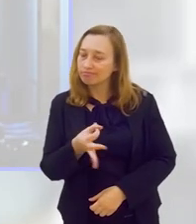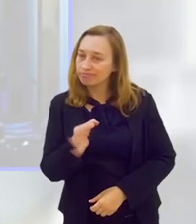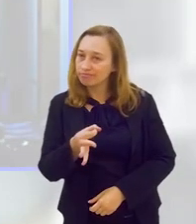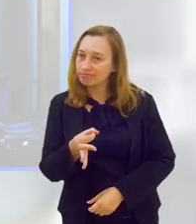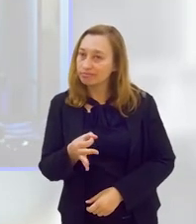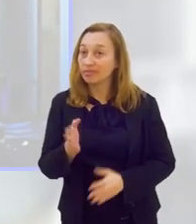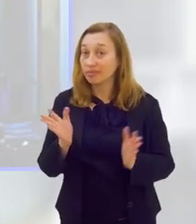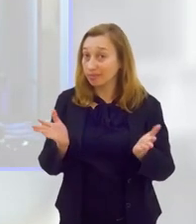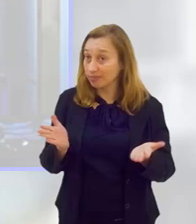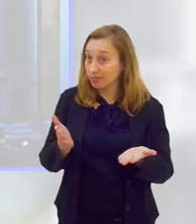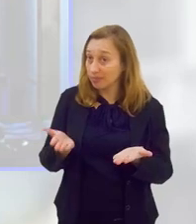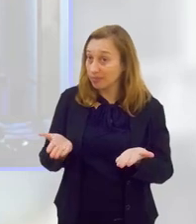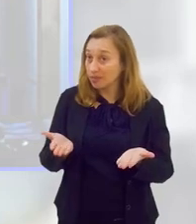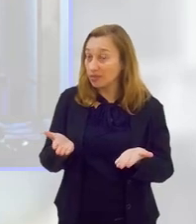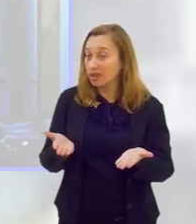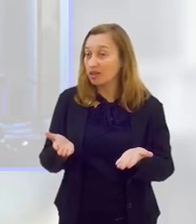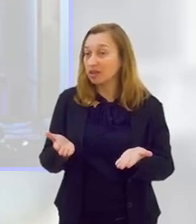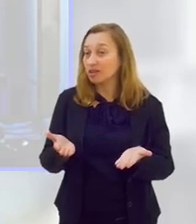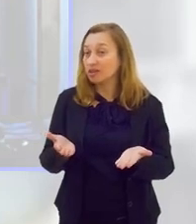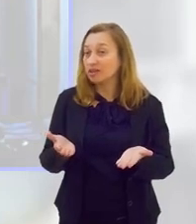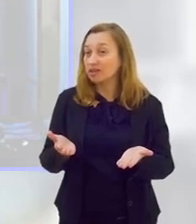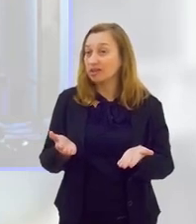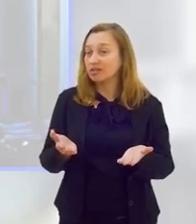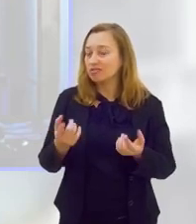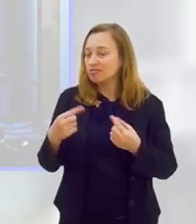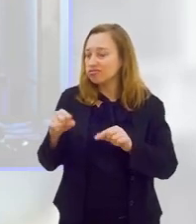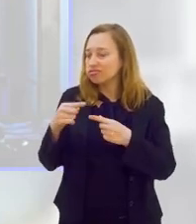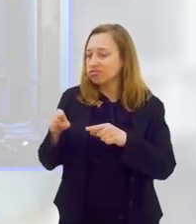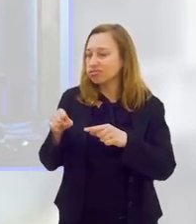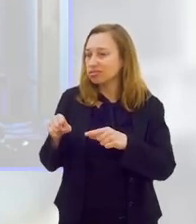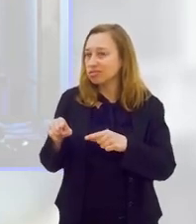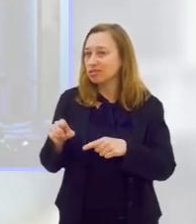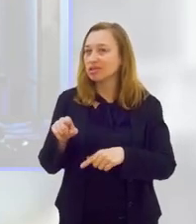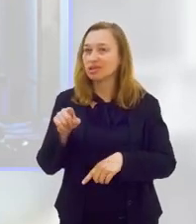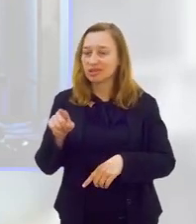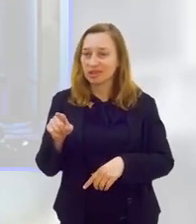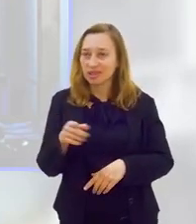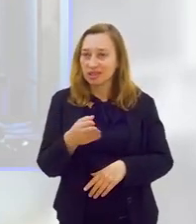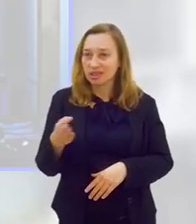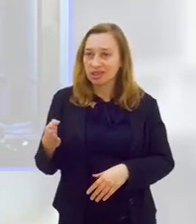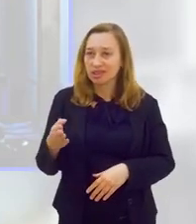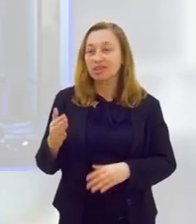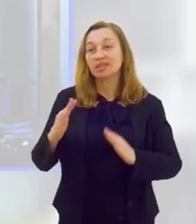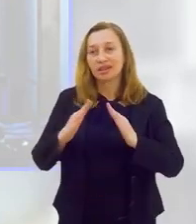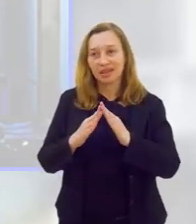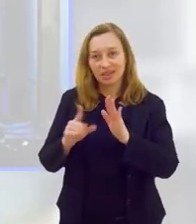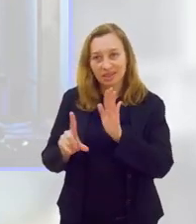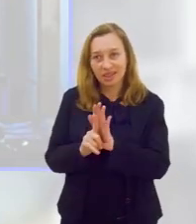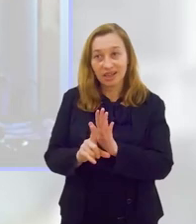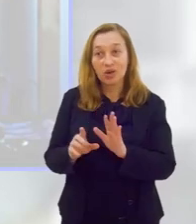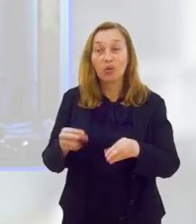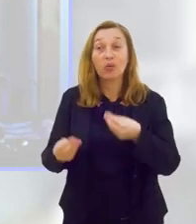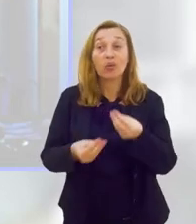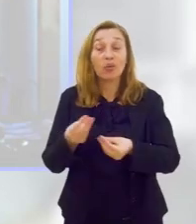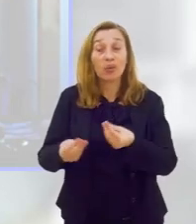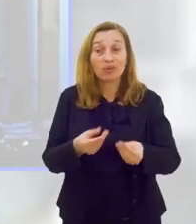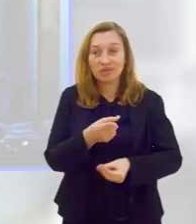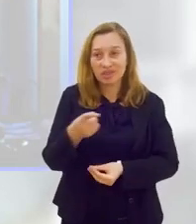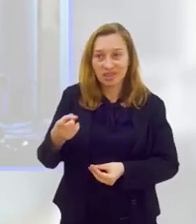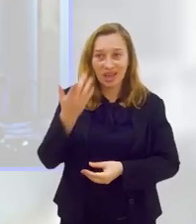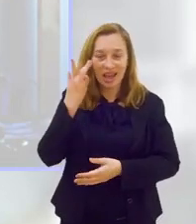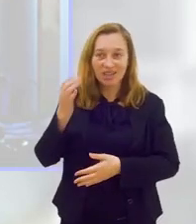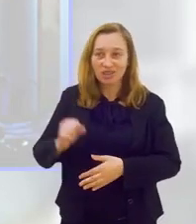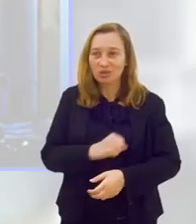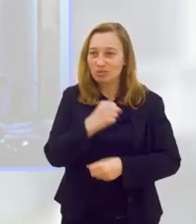Agora, eu quero fazer uma provocação a vocês. A gente está aqui numa casa de leis, né, como é que vocês acham que o poder público, ele